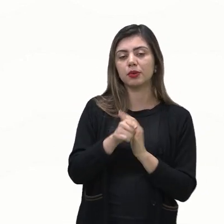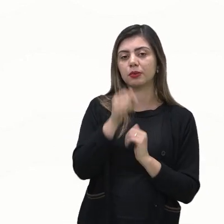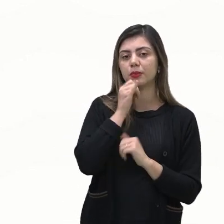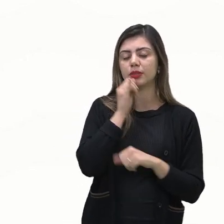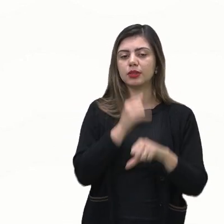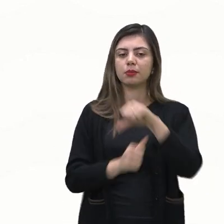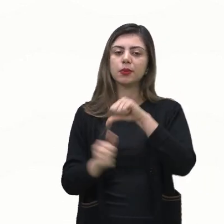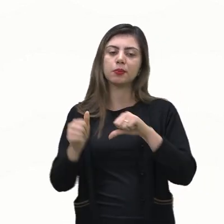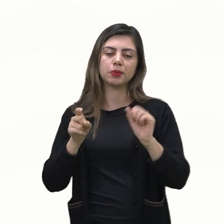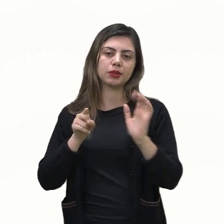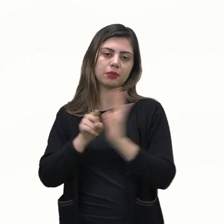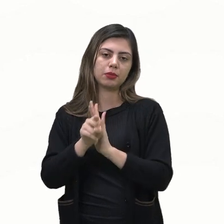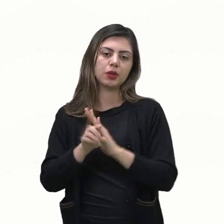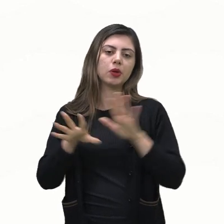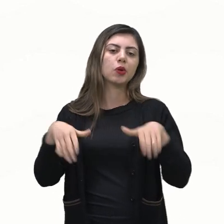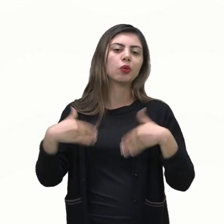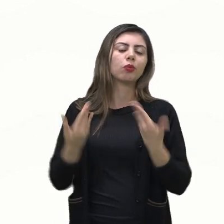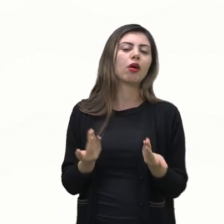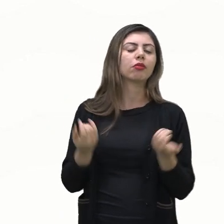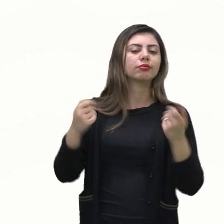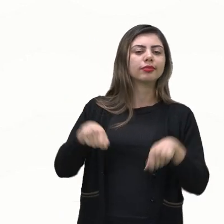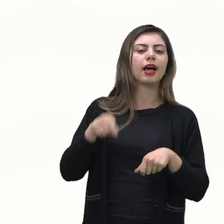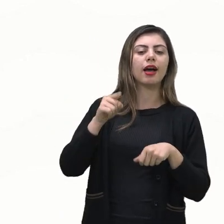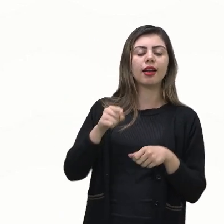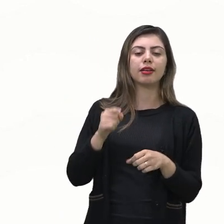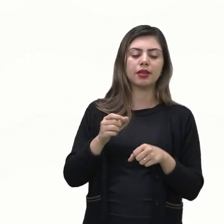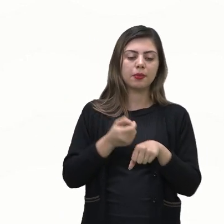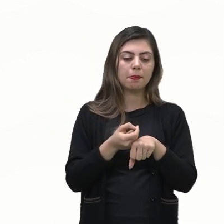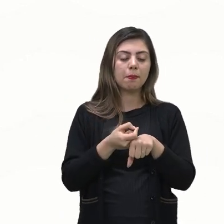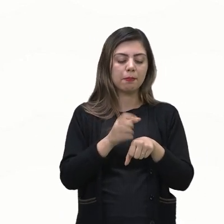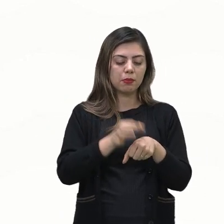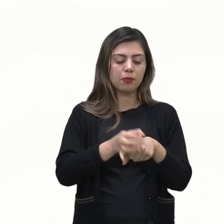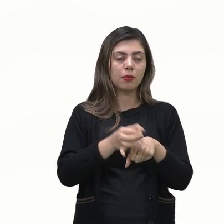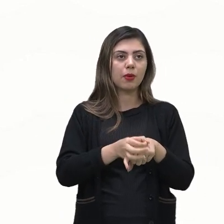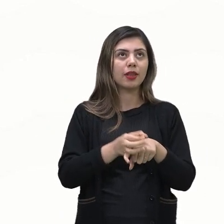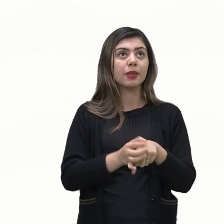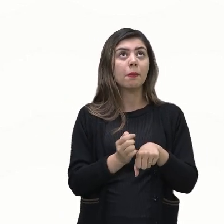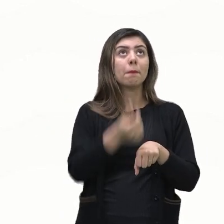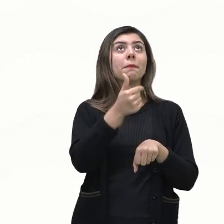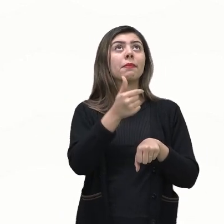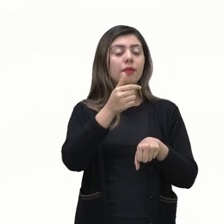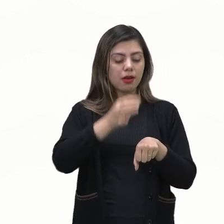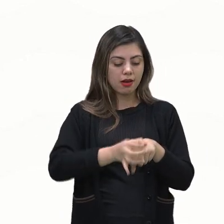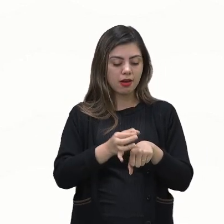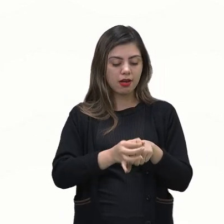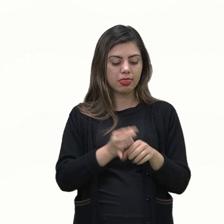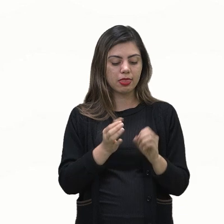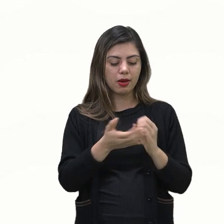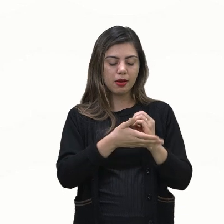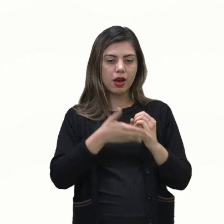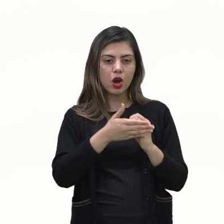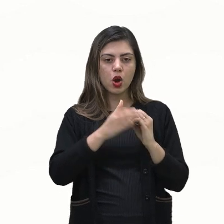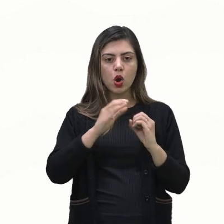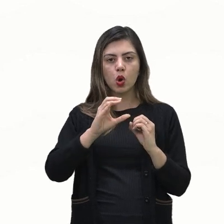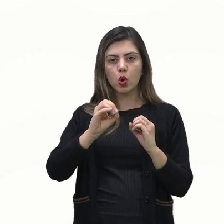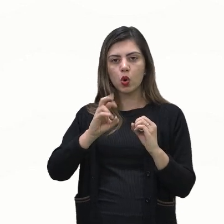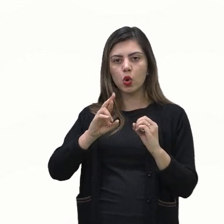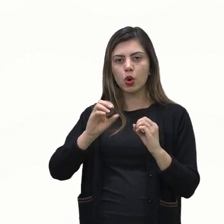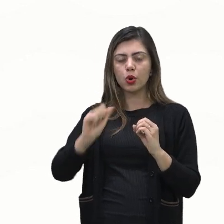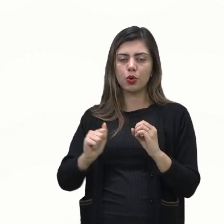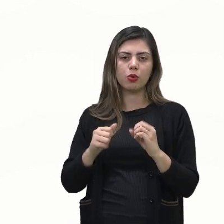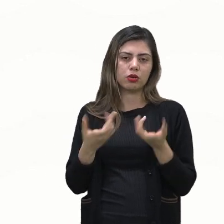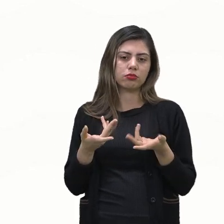qual a probabilidade de aparecer coroa tá bom por quê porque também só existe